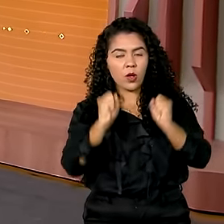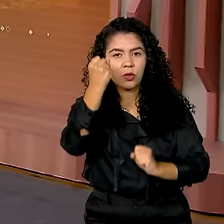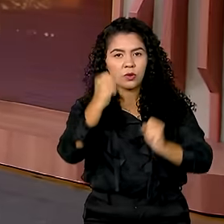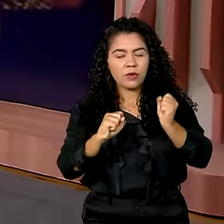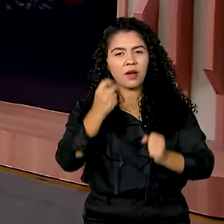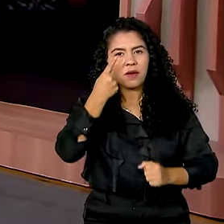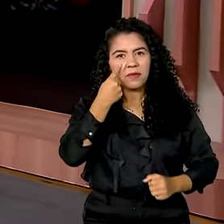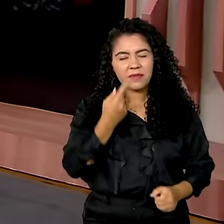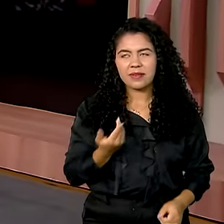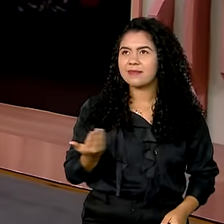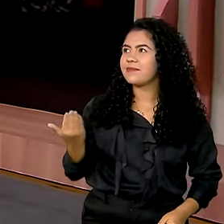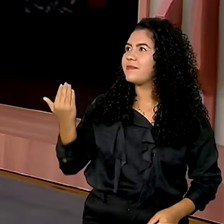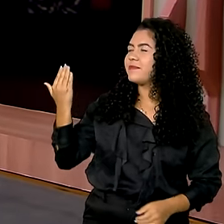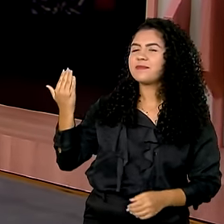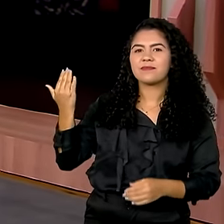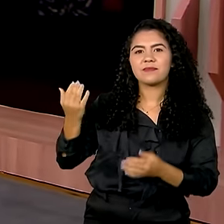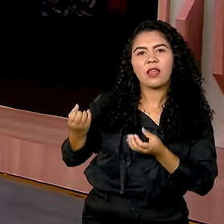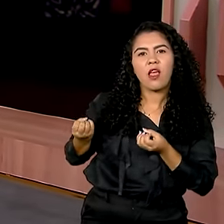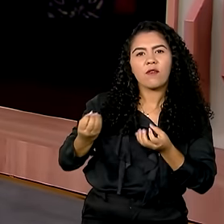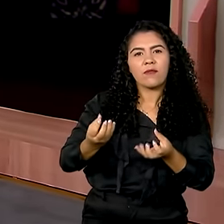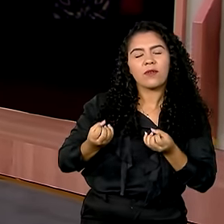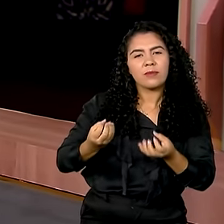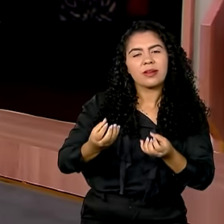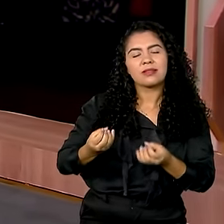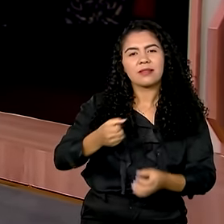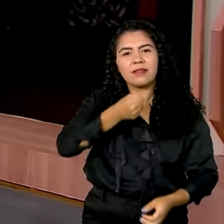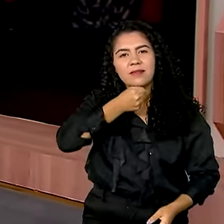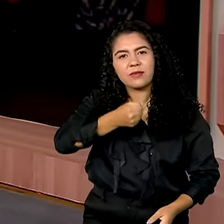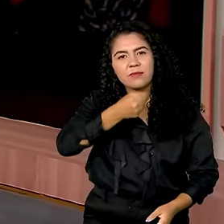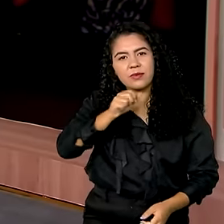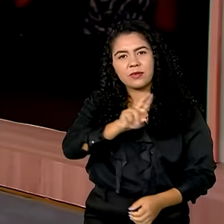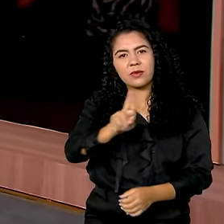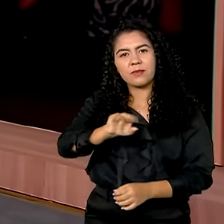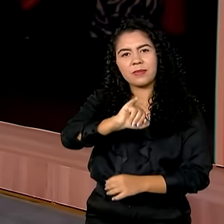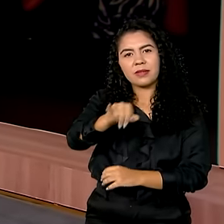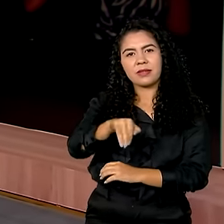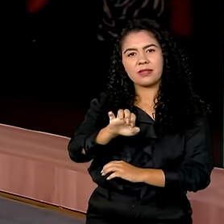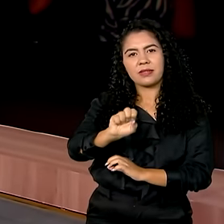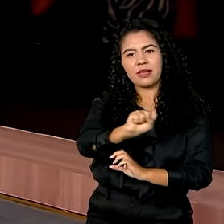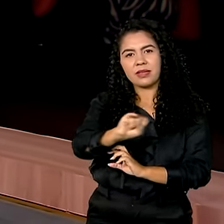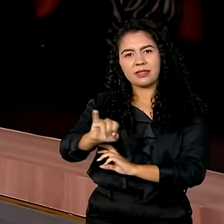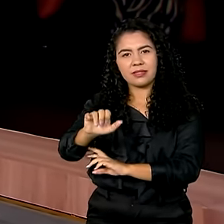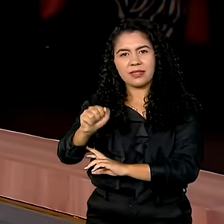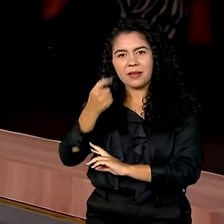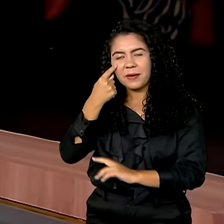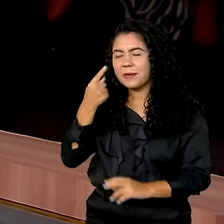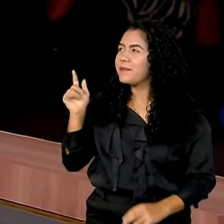local do evento, saber os detalhes ao vivo com a repórter Jéssica Gonçalves. Bom dia, Jéssica.